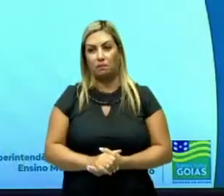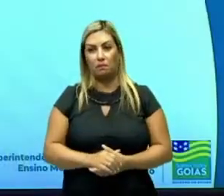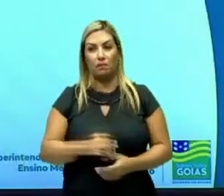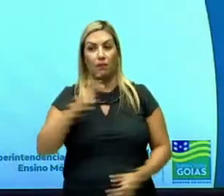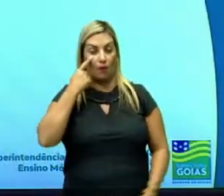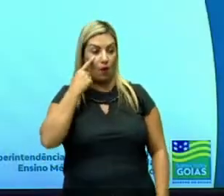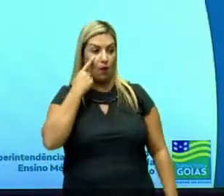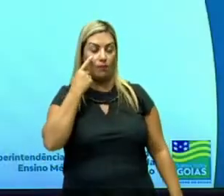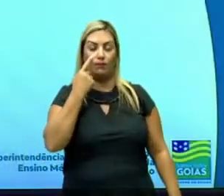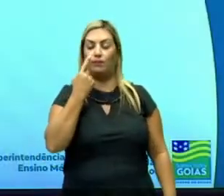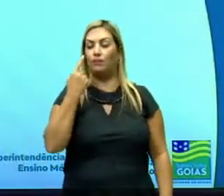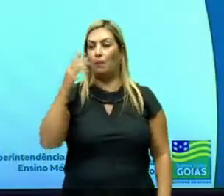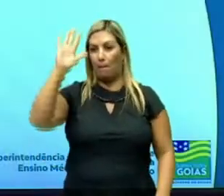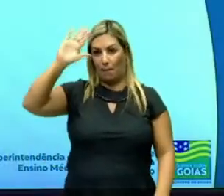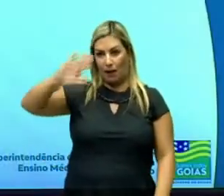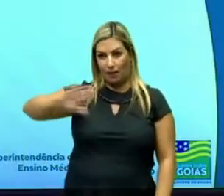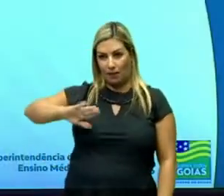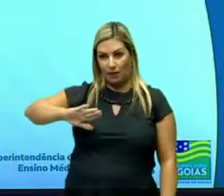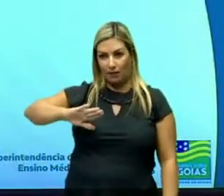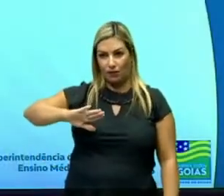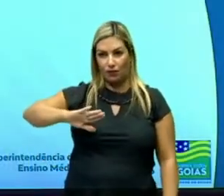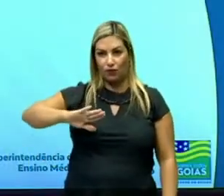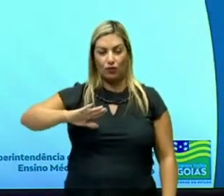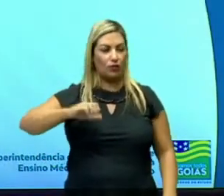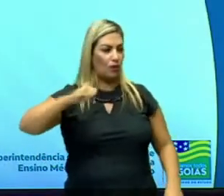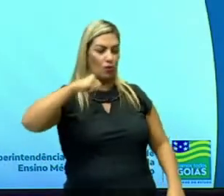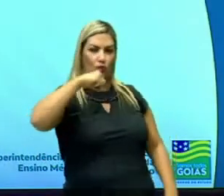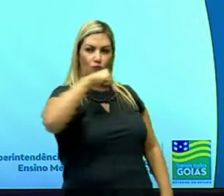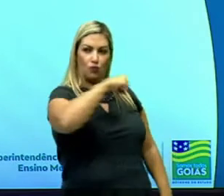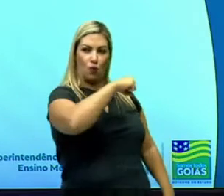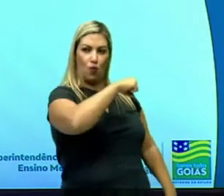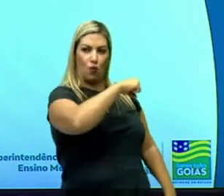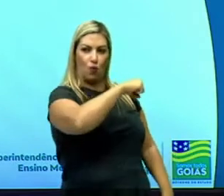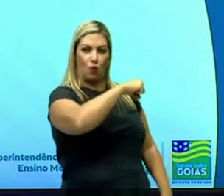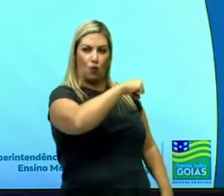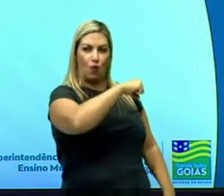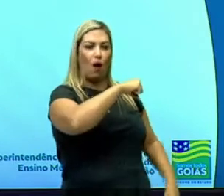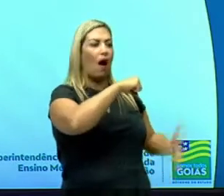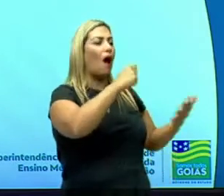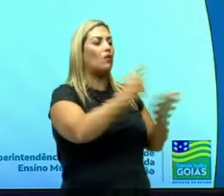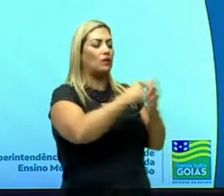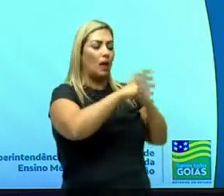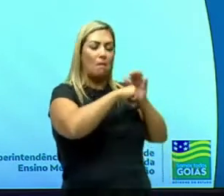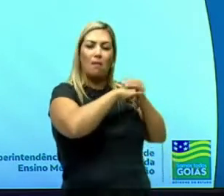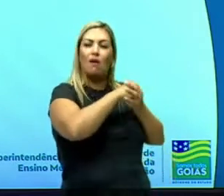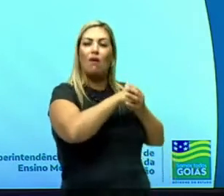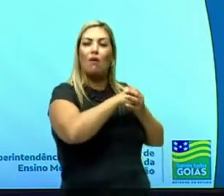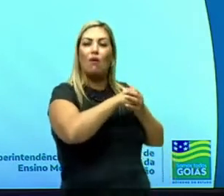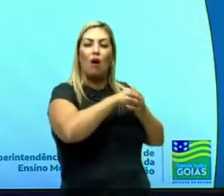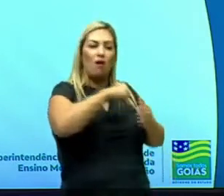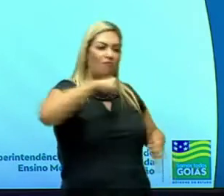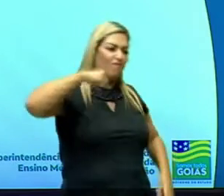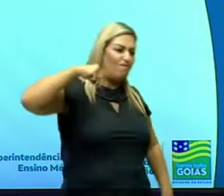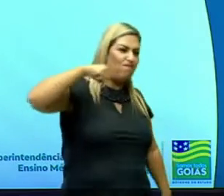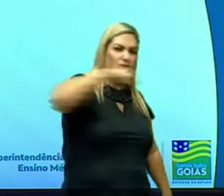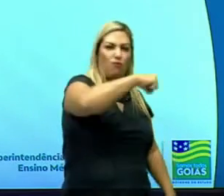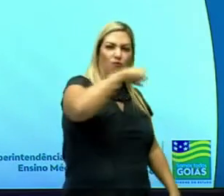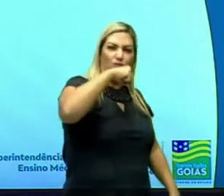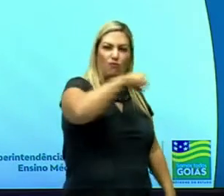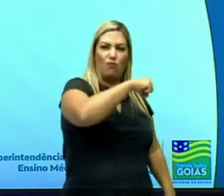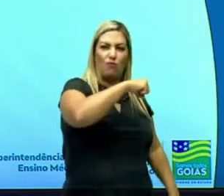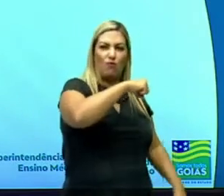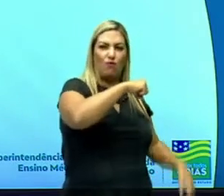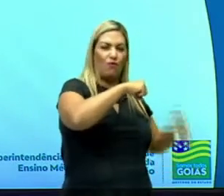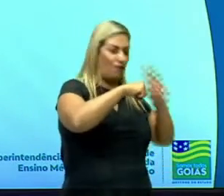pega uma parede e dá um soco, o que acontece com a sua mão à medida que você vai aumentando a intensidade da sua